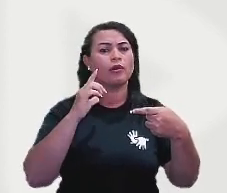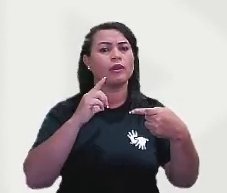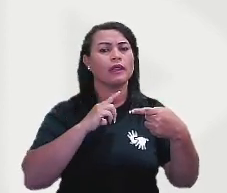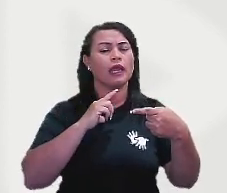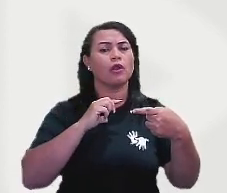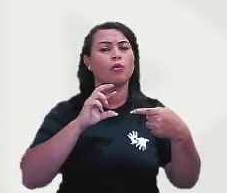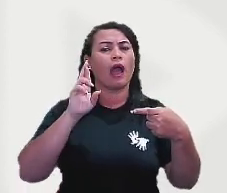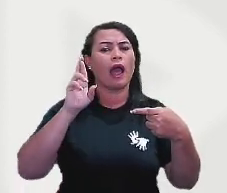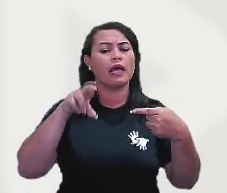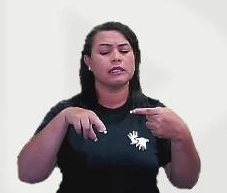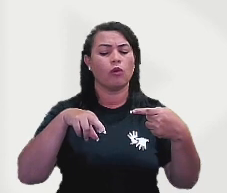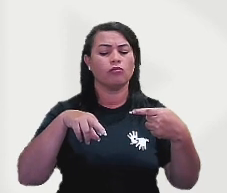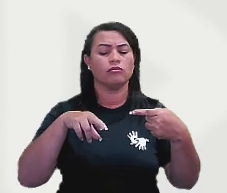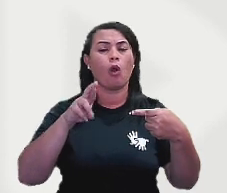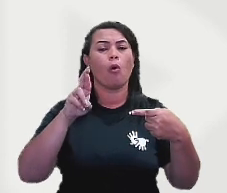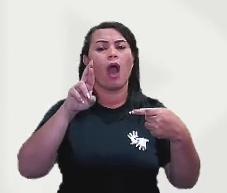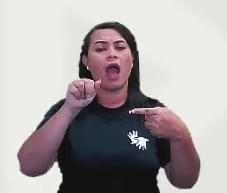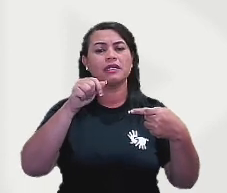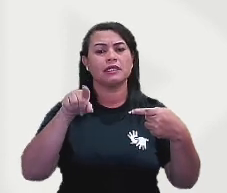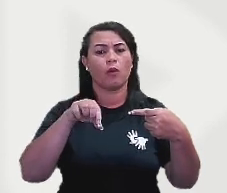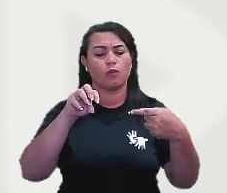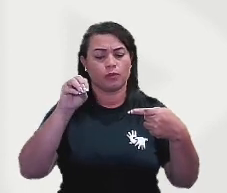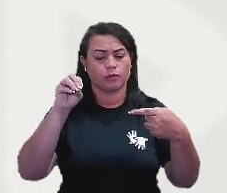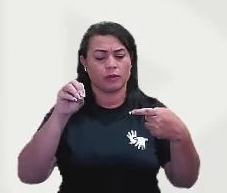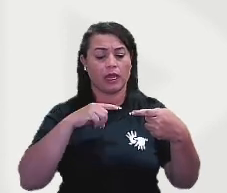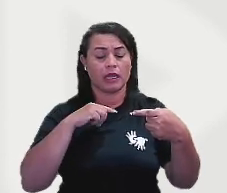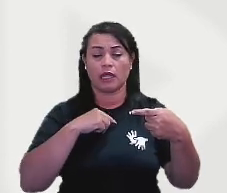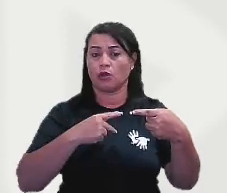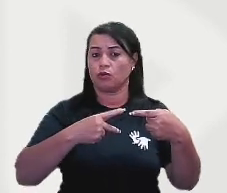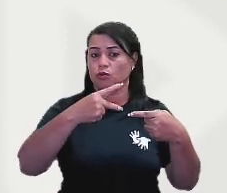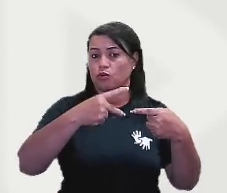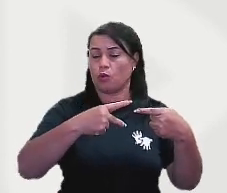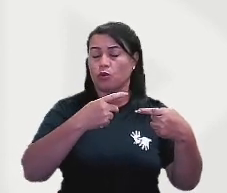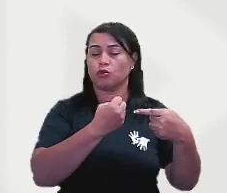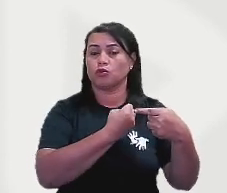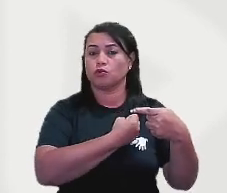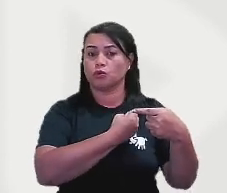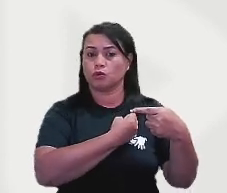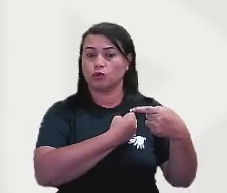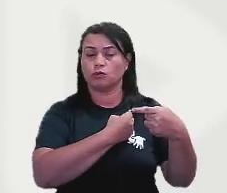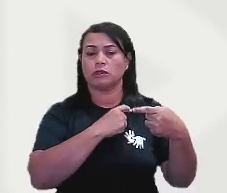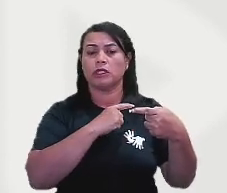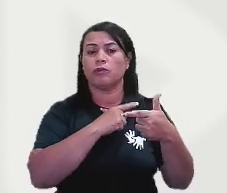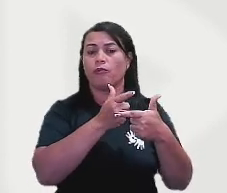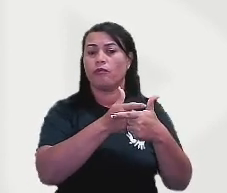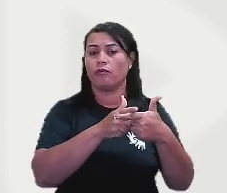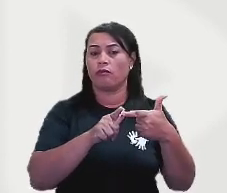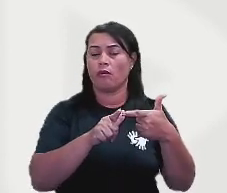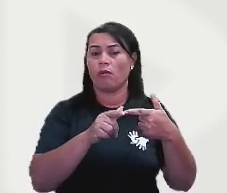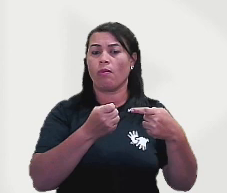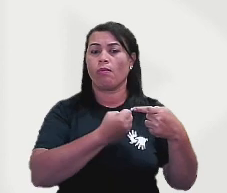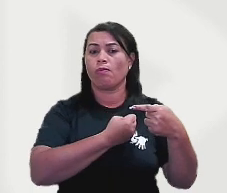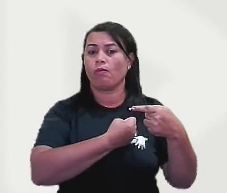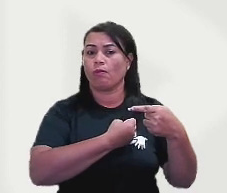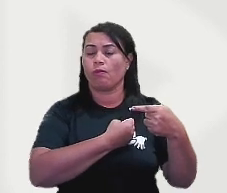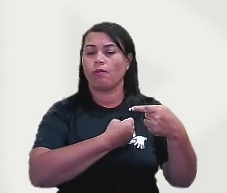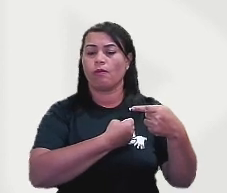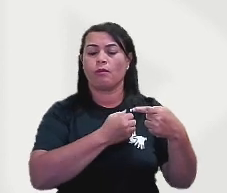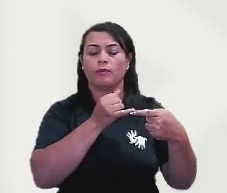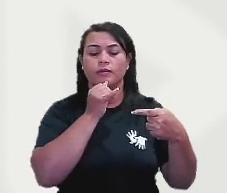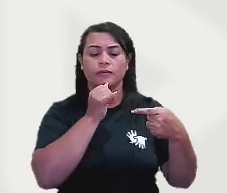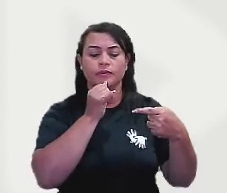razão. Ou seja, a razão entre dois números é dada pela divisão desses números. Por exemplo,